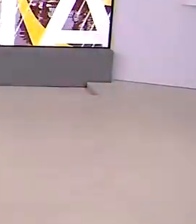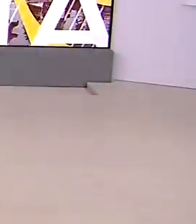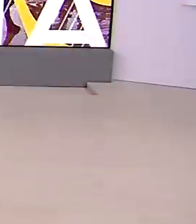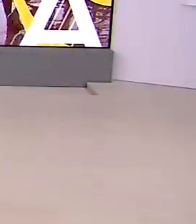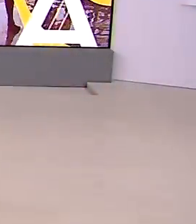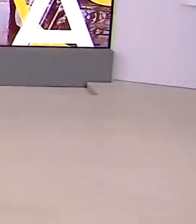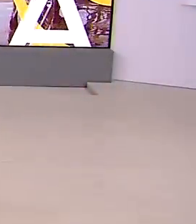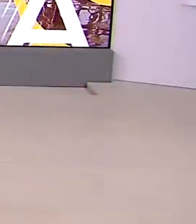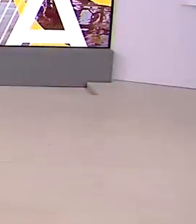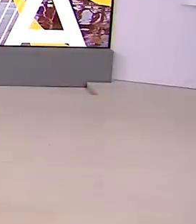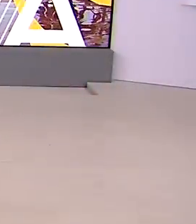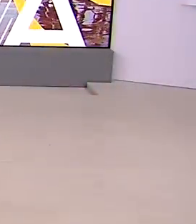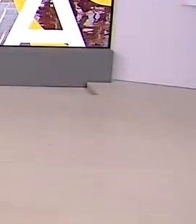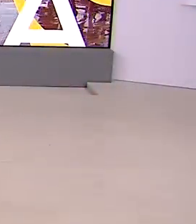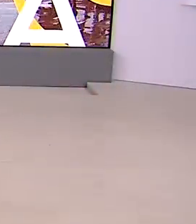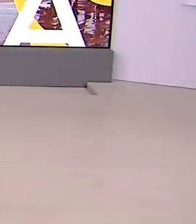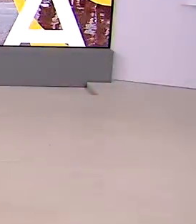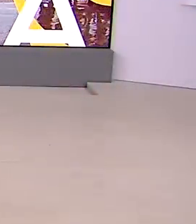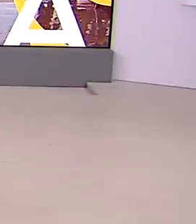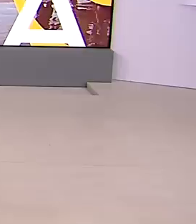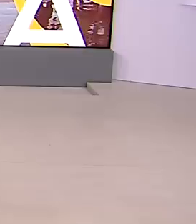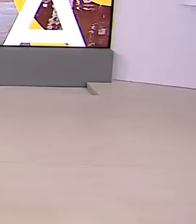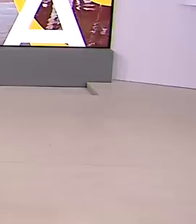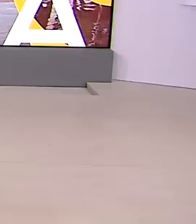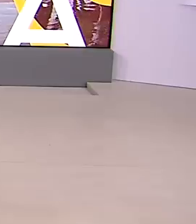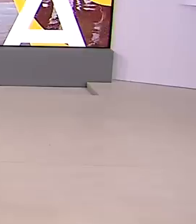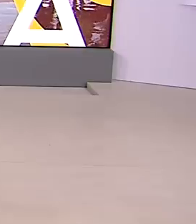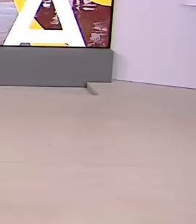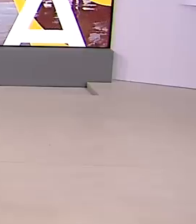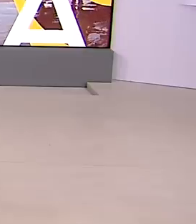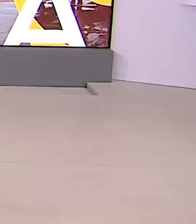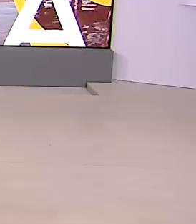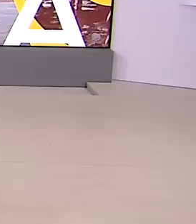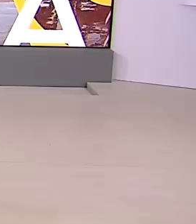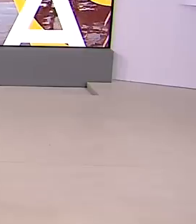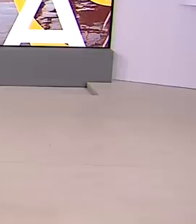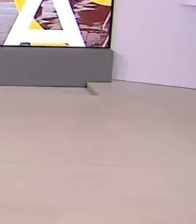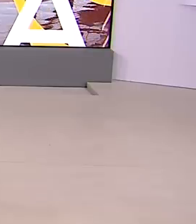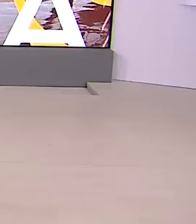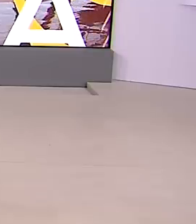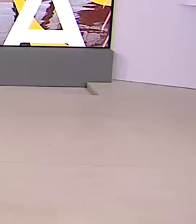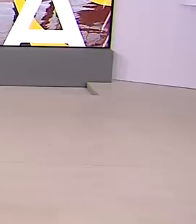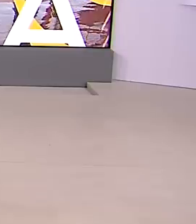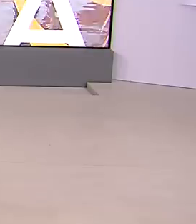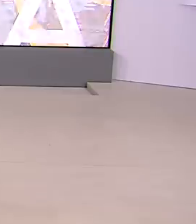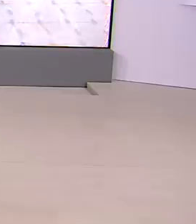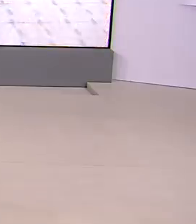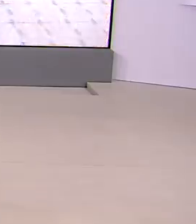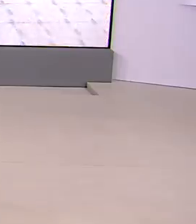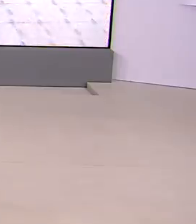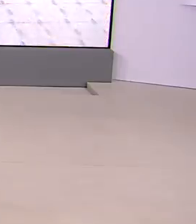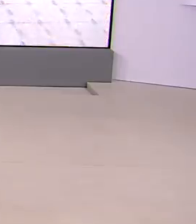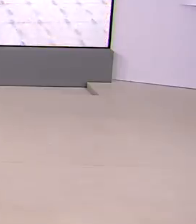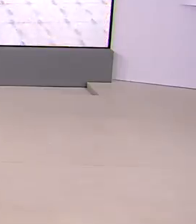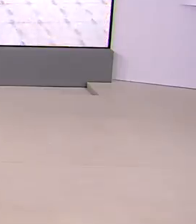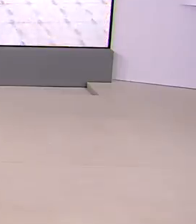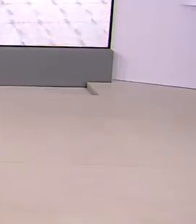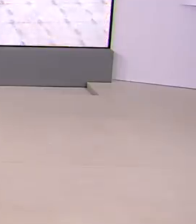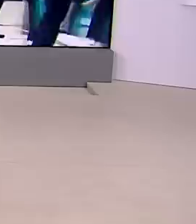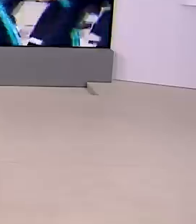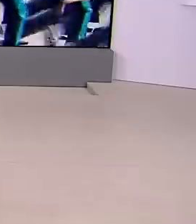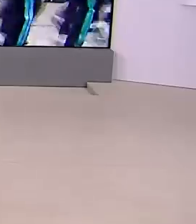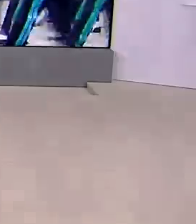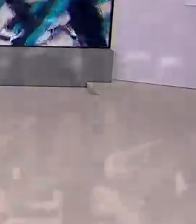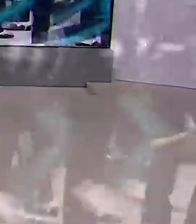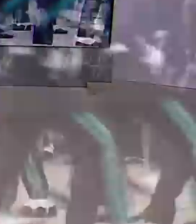O Brasil em Dia termina aqui, as reportagens de hoje estão nas nossas redes sociais. Ótimo início de semana para você e até amanhã.